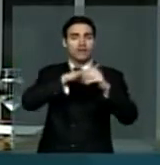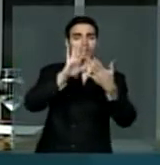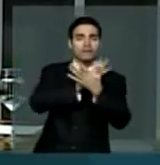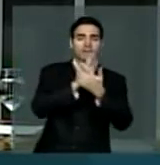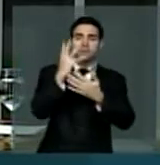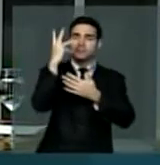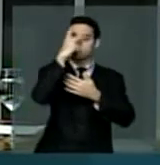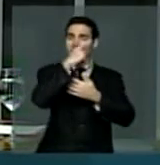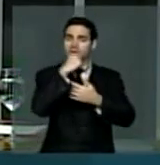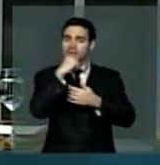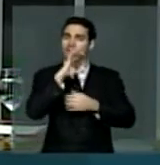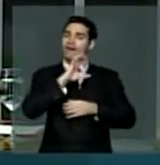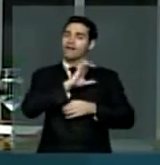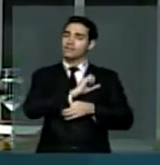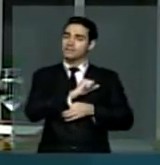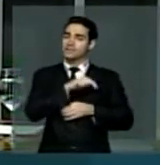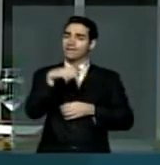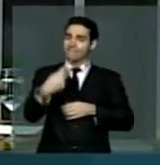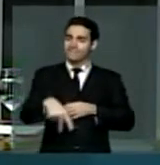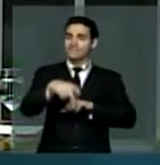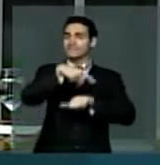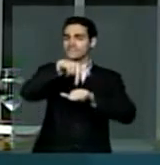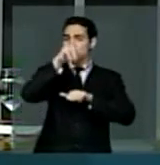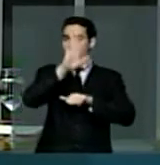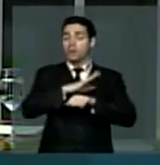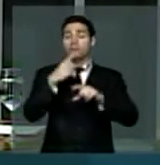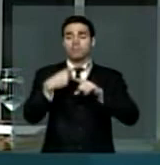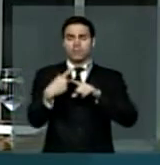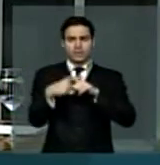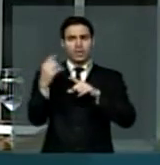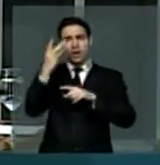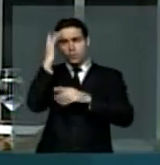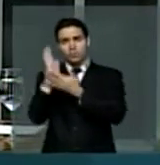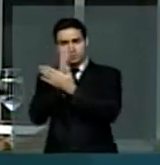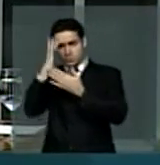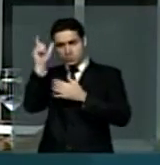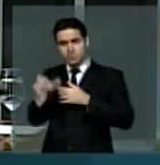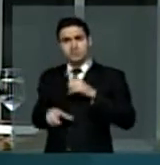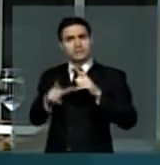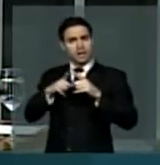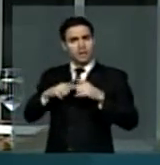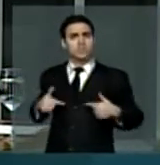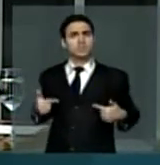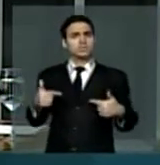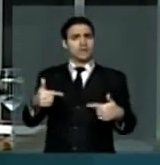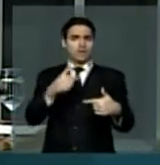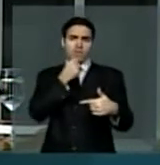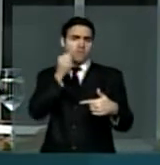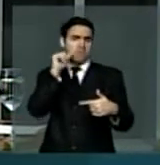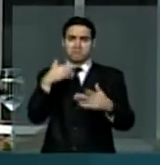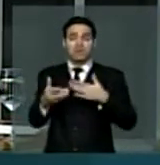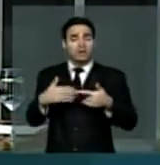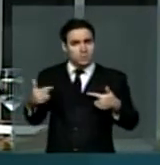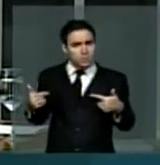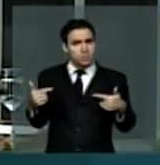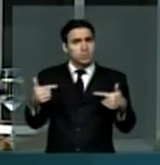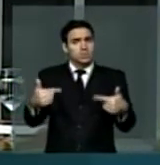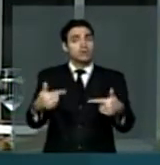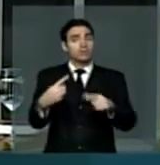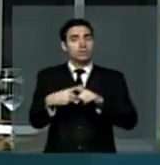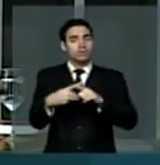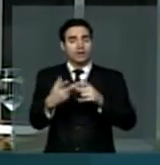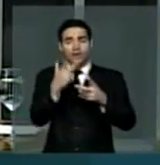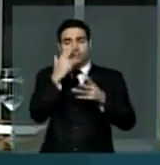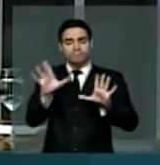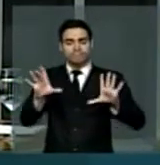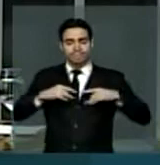amor a esta terra pela incessante luta de pessoas, homens e mulheres que encarnaram em suas